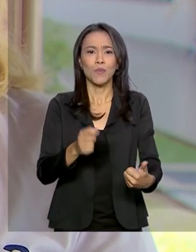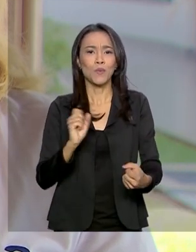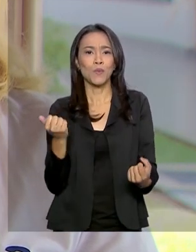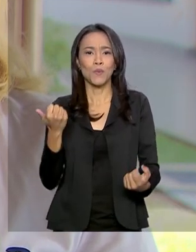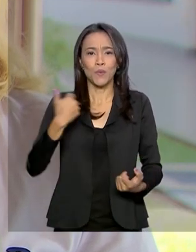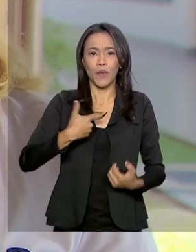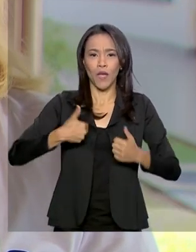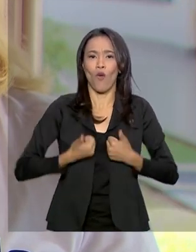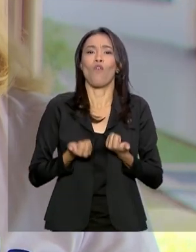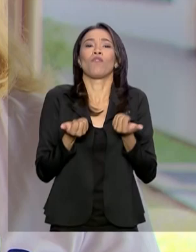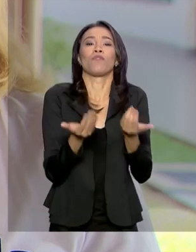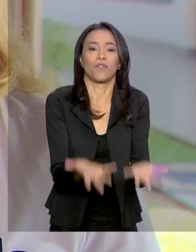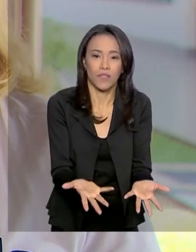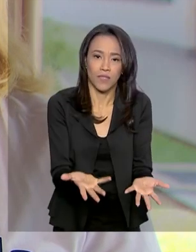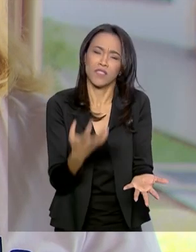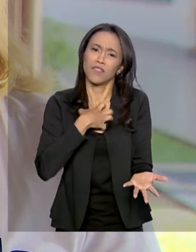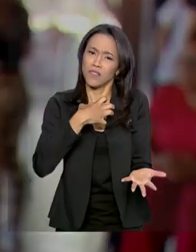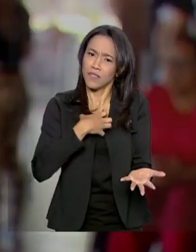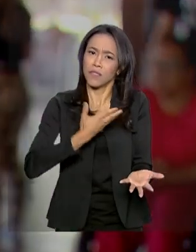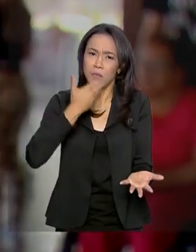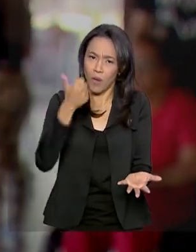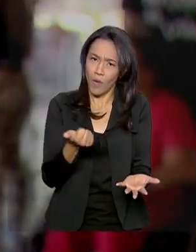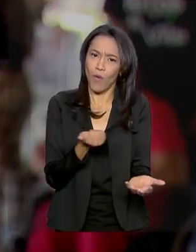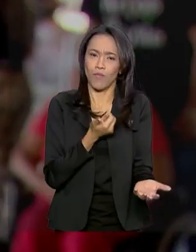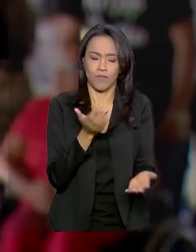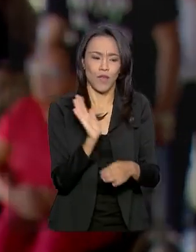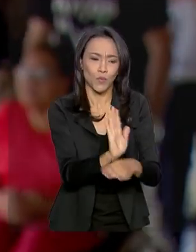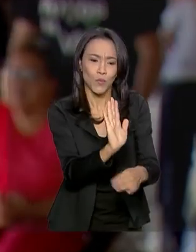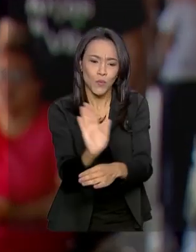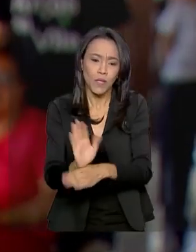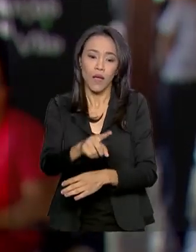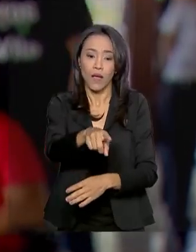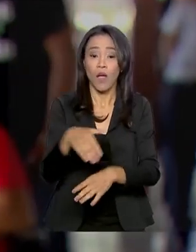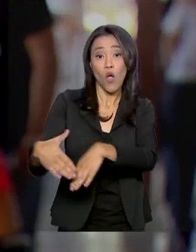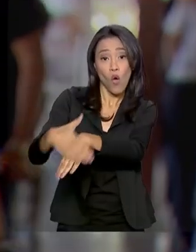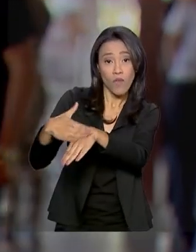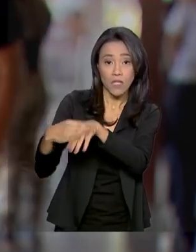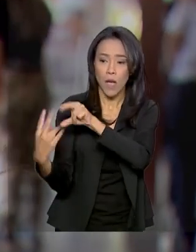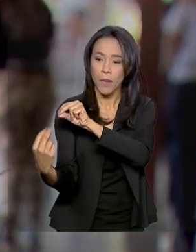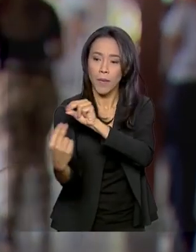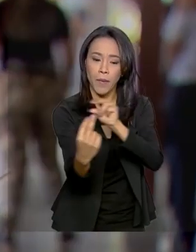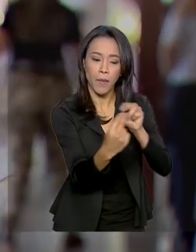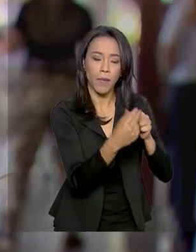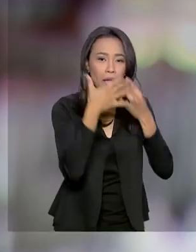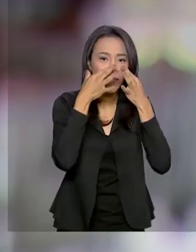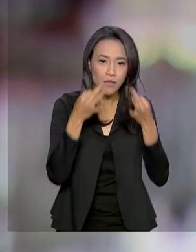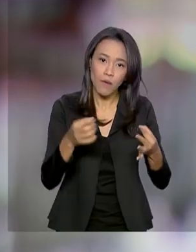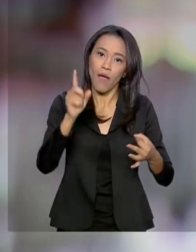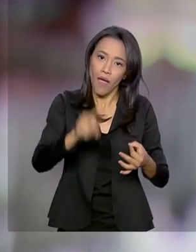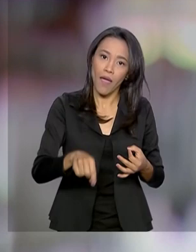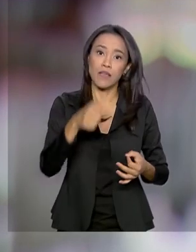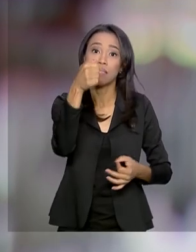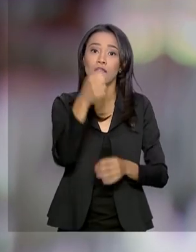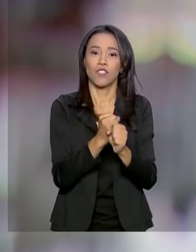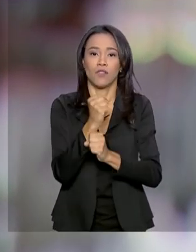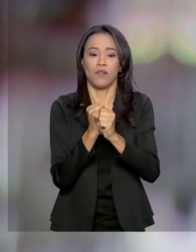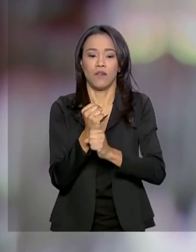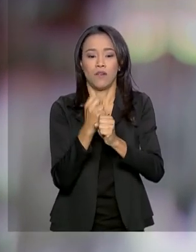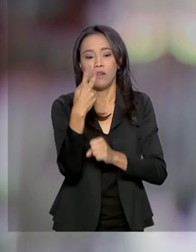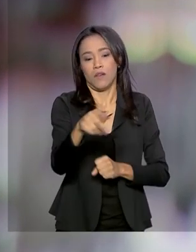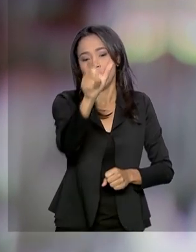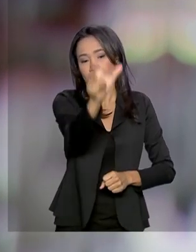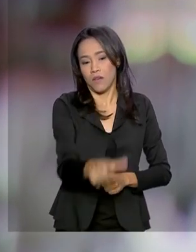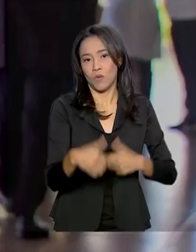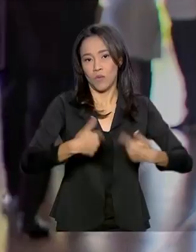Porque a gente se sente bem ajudando. Conversar e dar atenção. Há sete anos, é assim que Maria Amélia desenvolve o